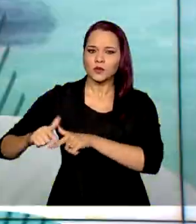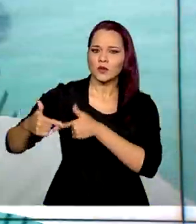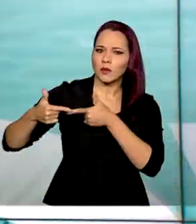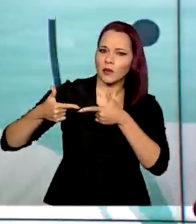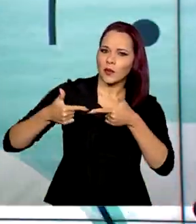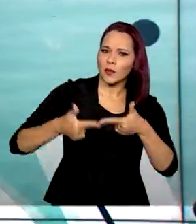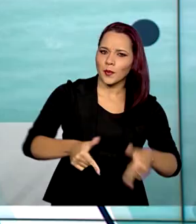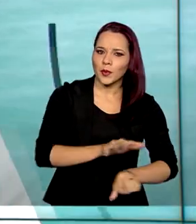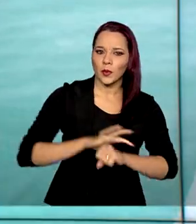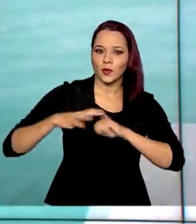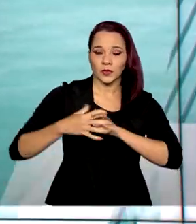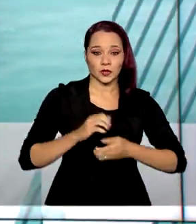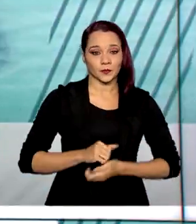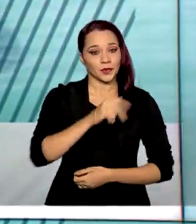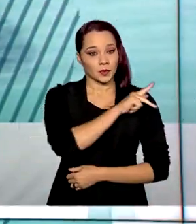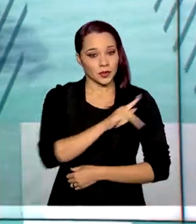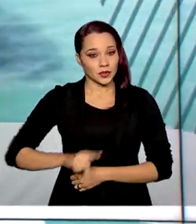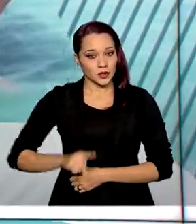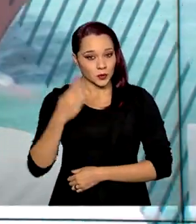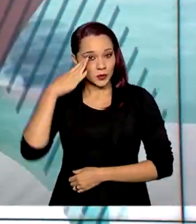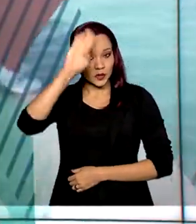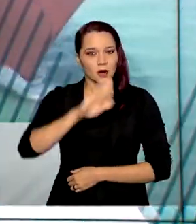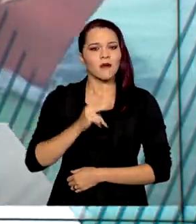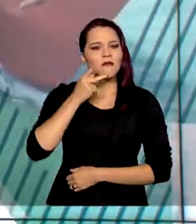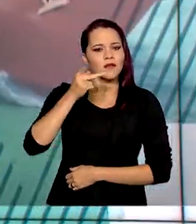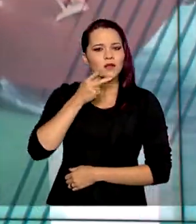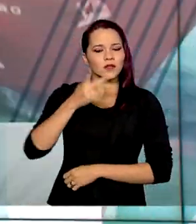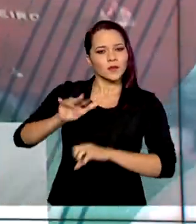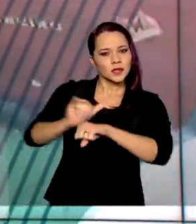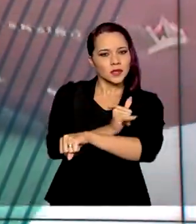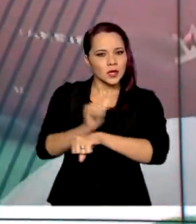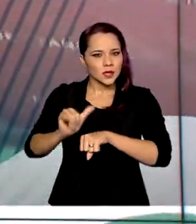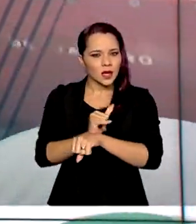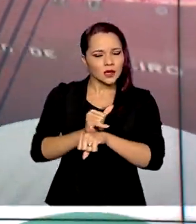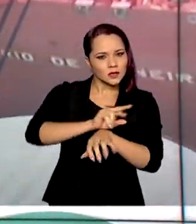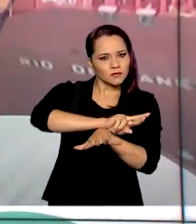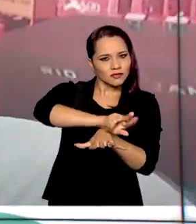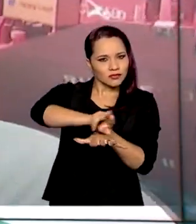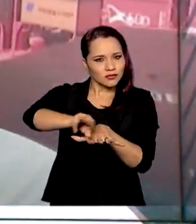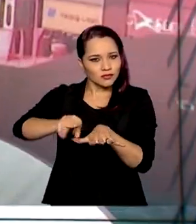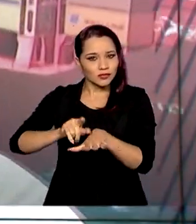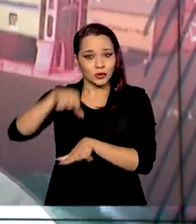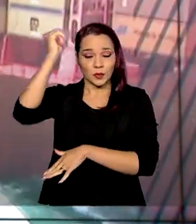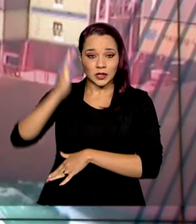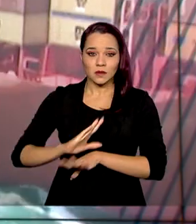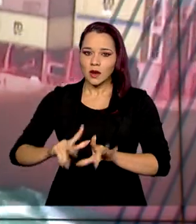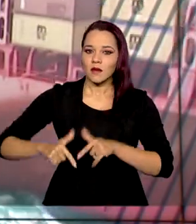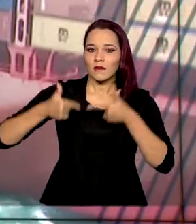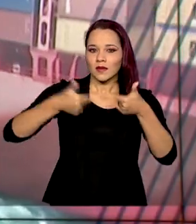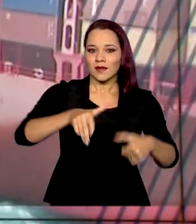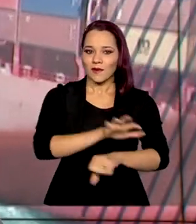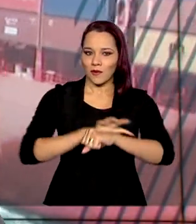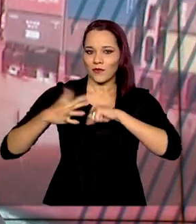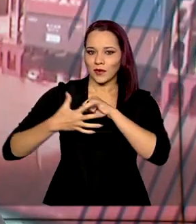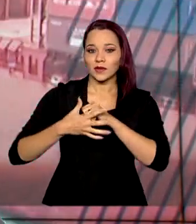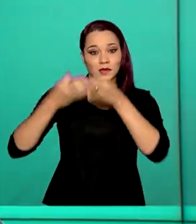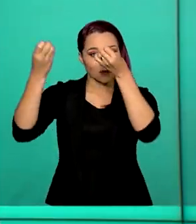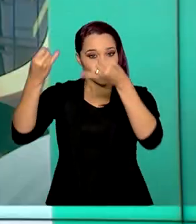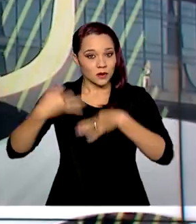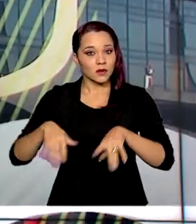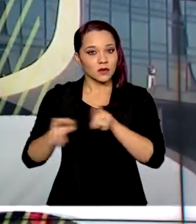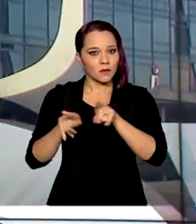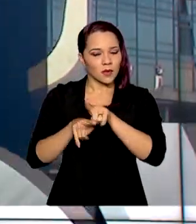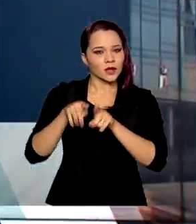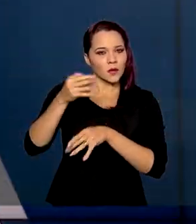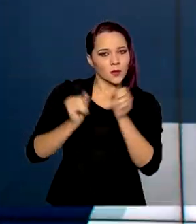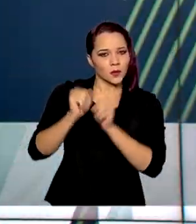coronavírus. O presidente Jair Bolsonaro falou sobre as medidas adotadas no Brasil para enfrentar a Covid-19, destacou a